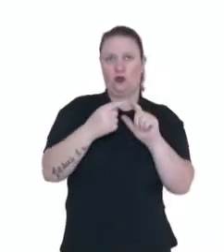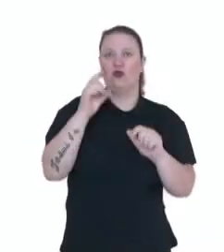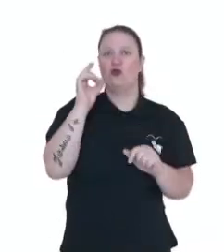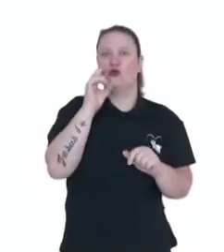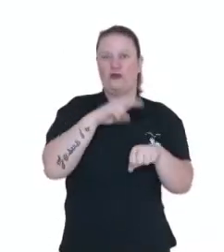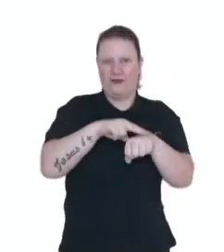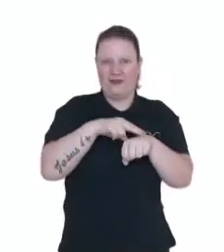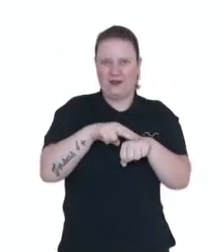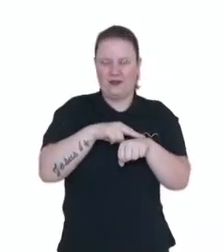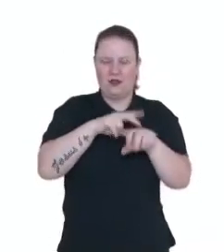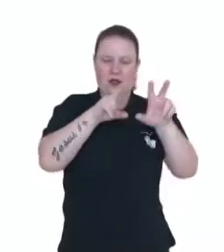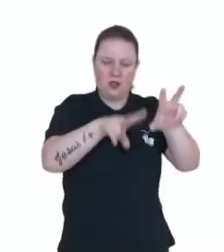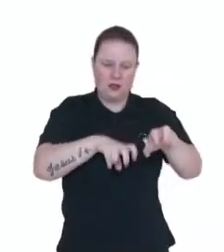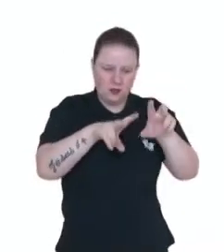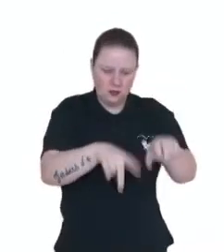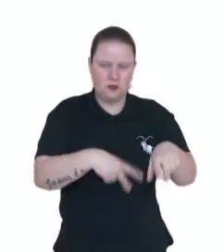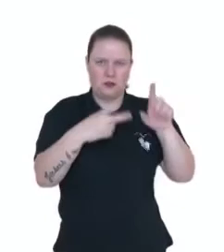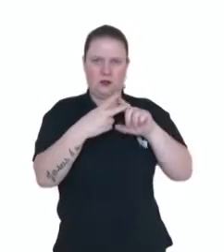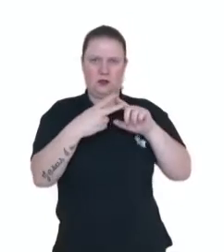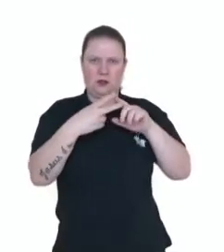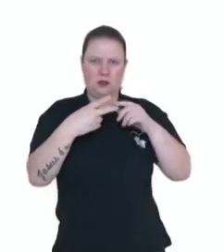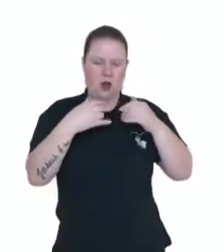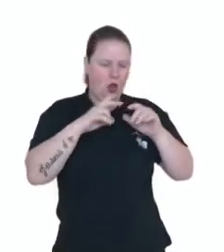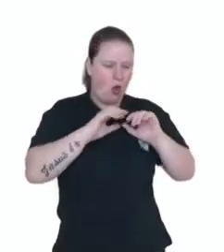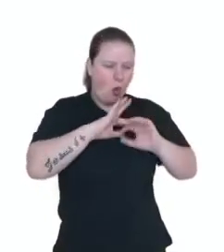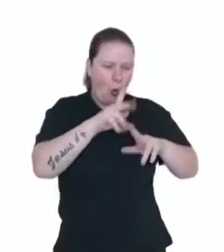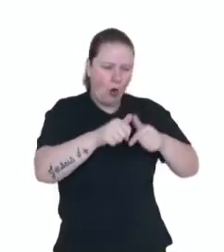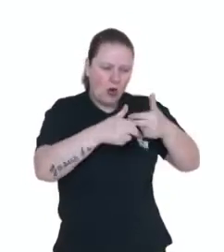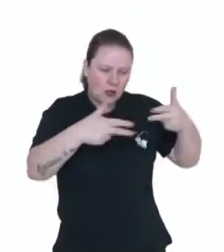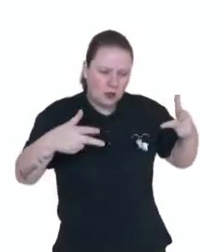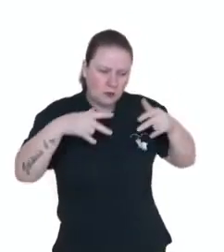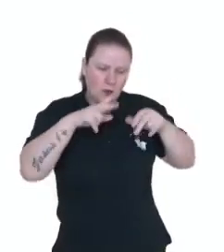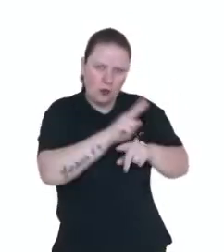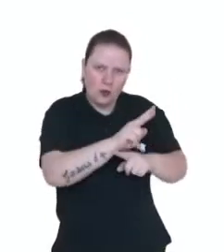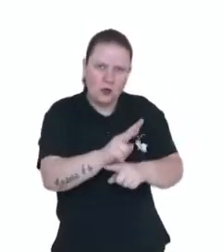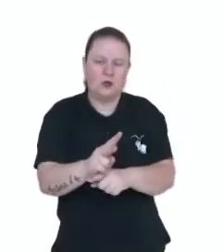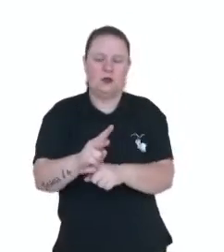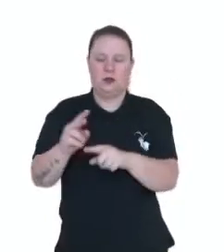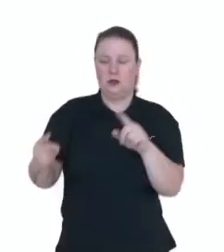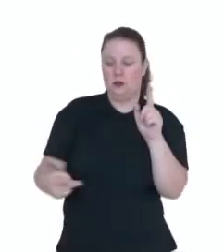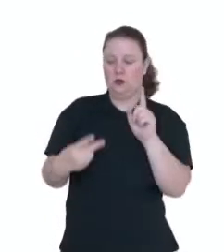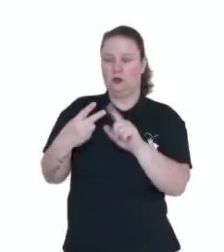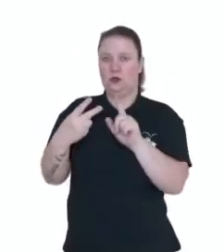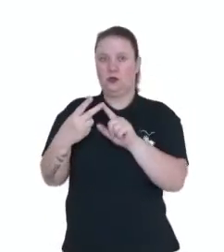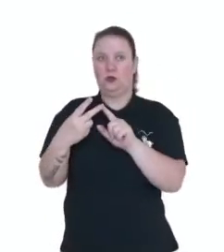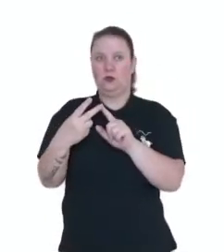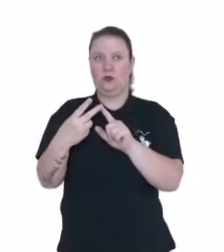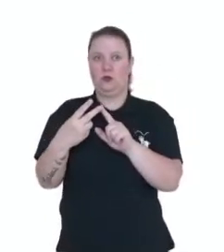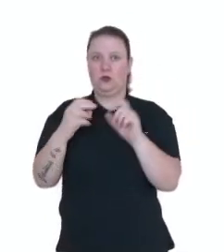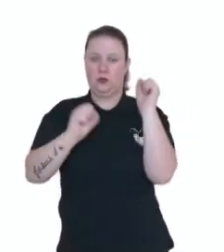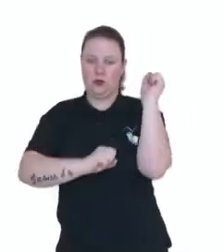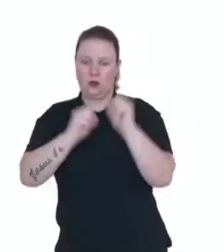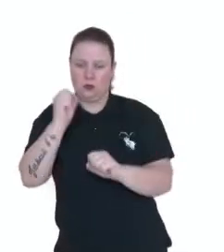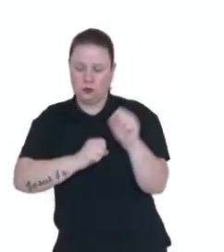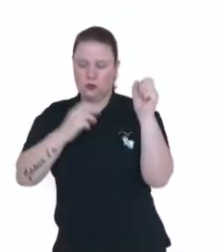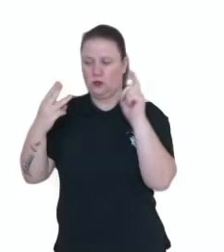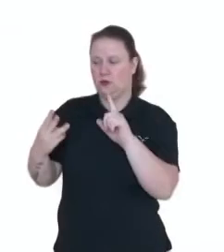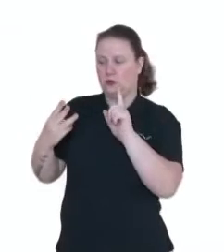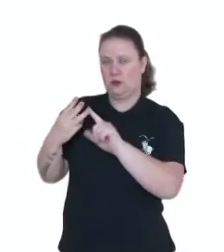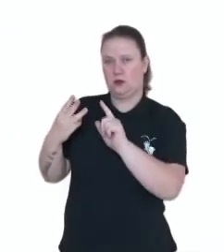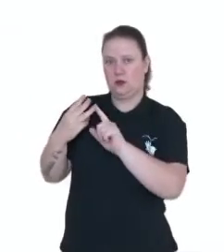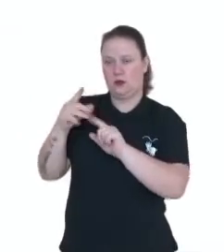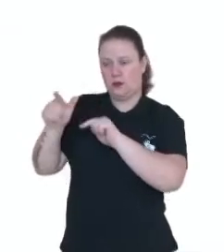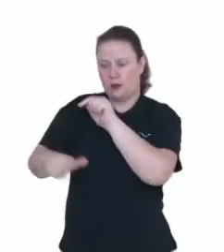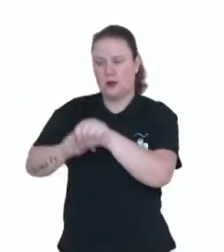agricultura, da pecuária, do extrativismo, o setor secundário, que é da indústria, e o terciário, que é dos serviços. Na região